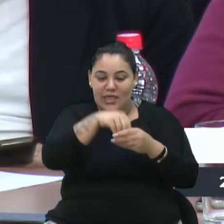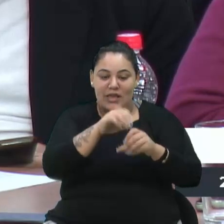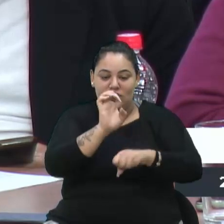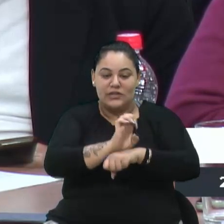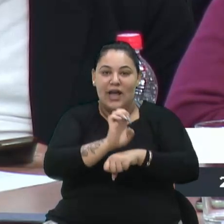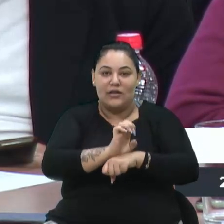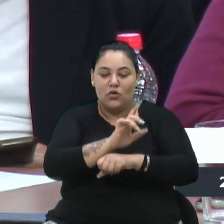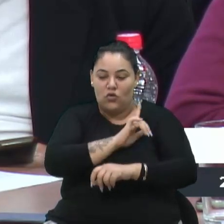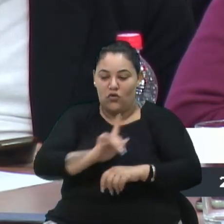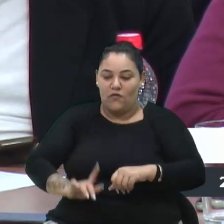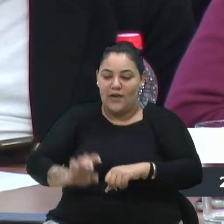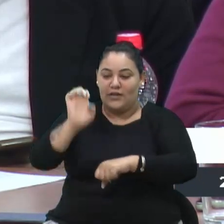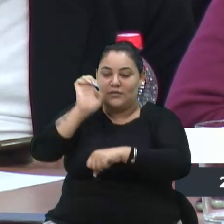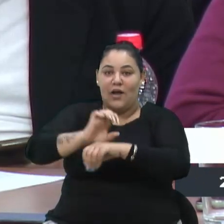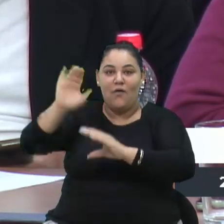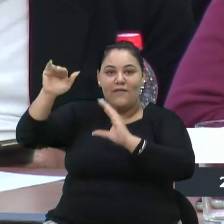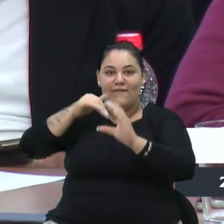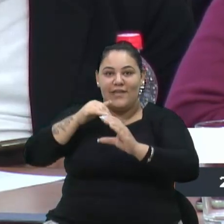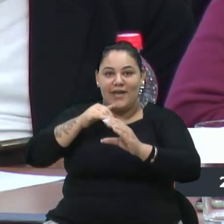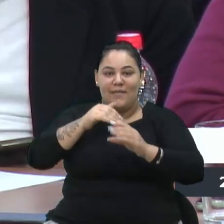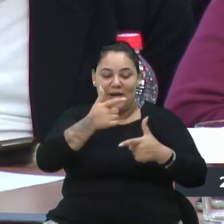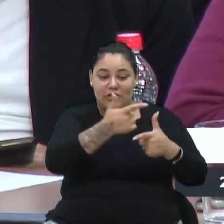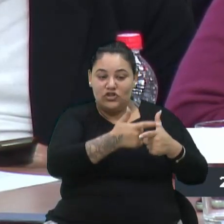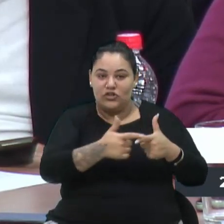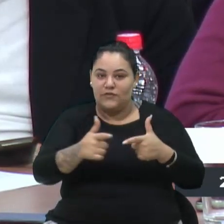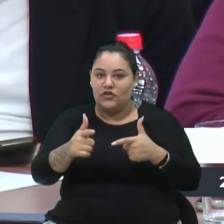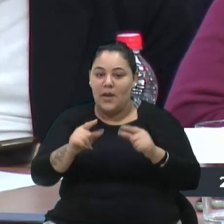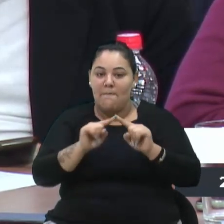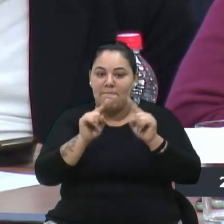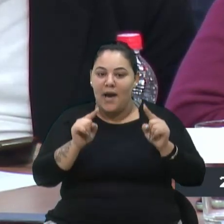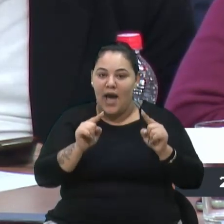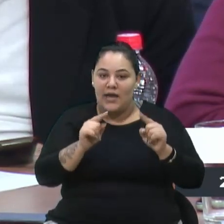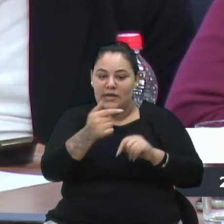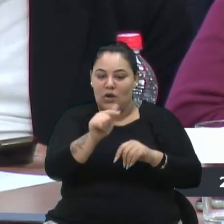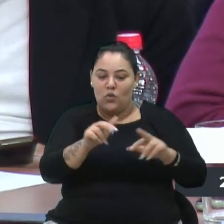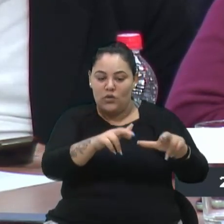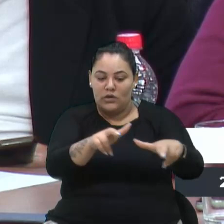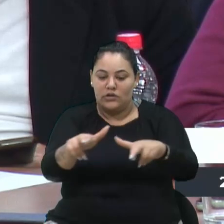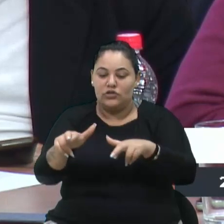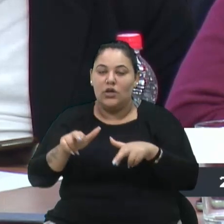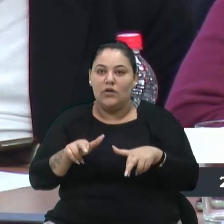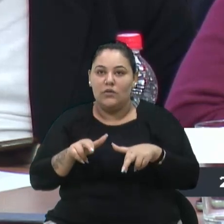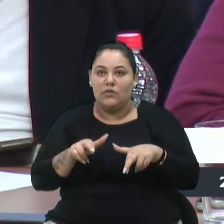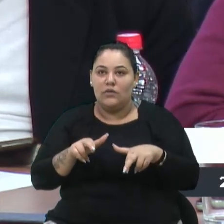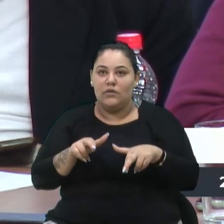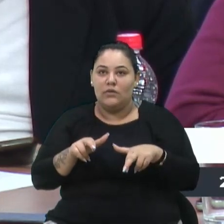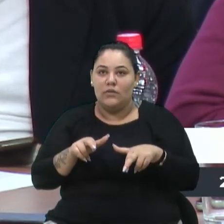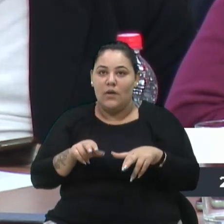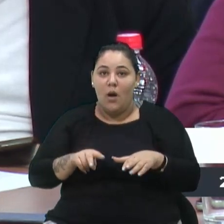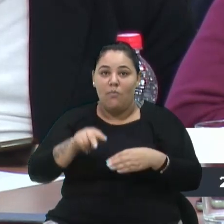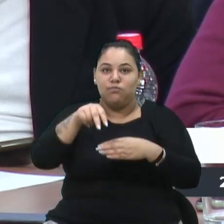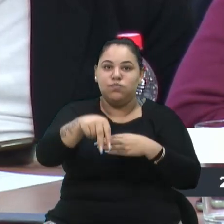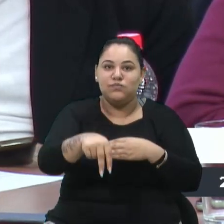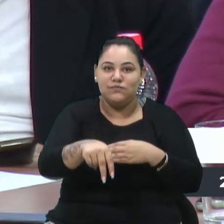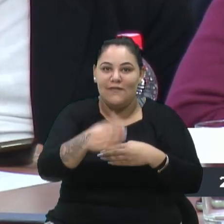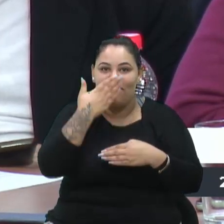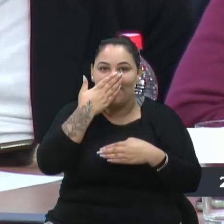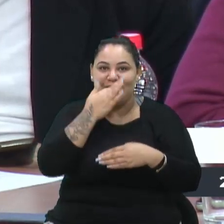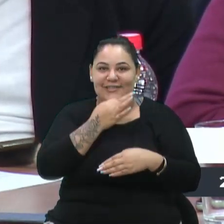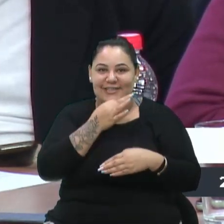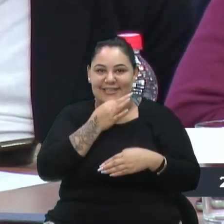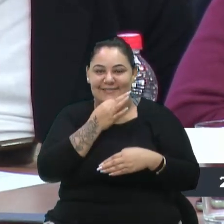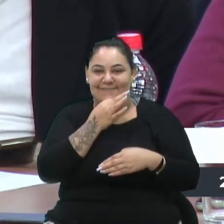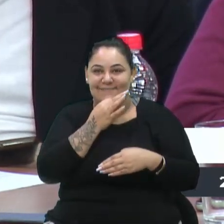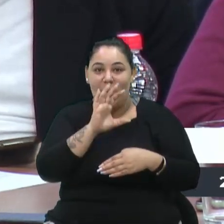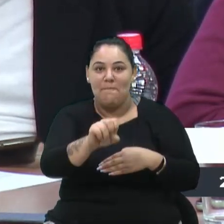para ser distribuído. Só que essas outras regiões, como eu citei anteriormente esses dados, estão pulando na frente de Caxias do Sul. E eles